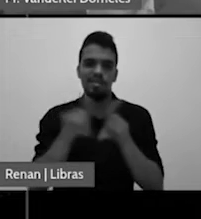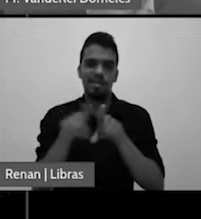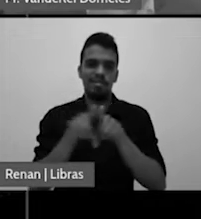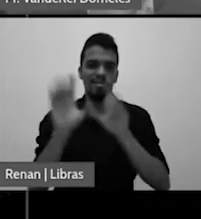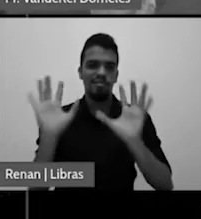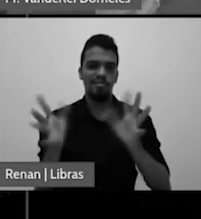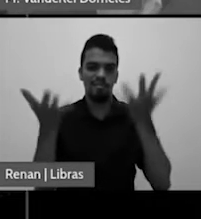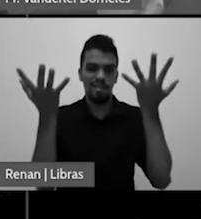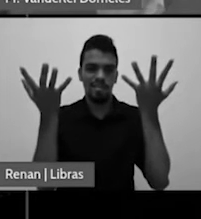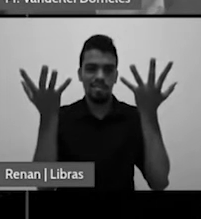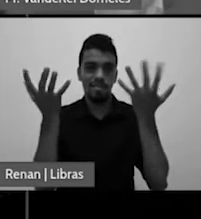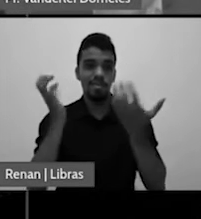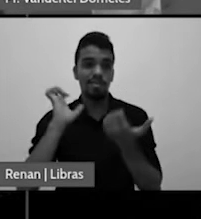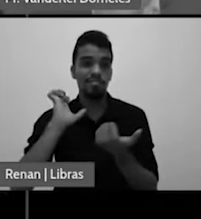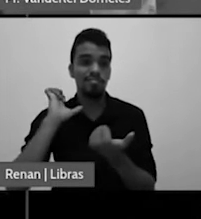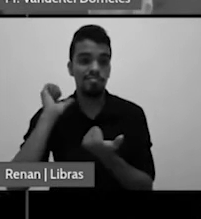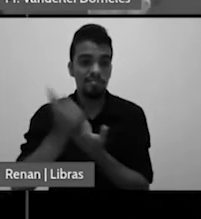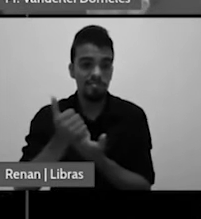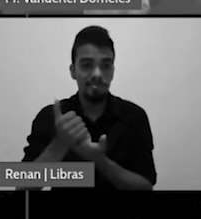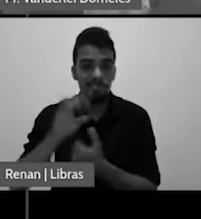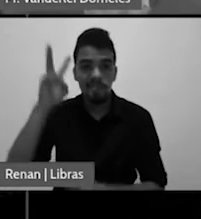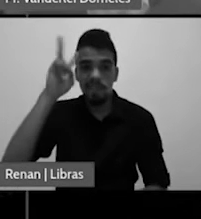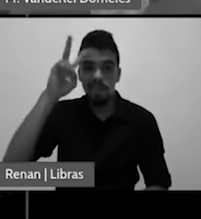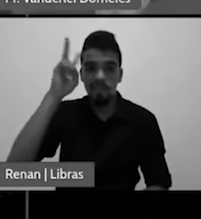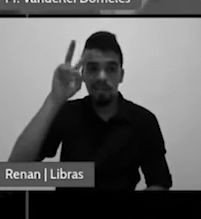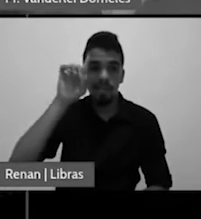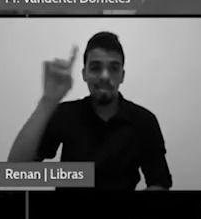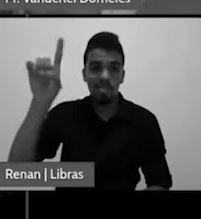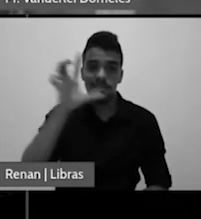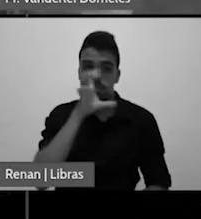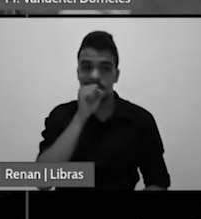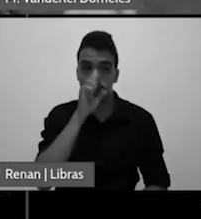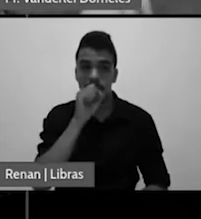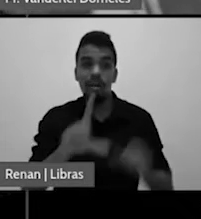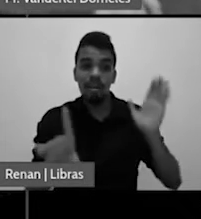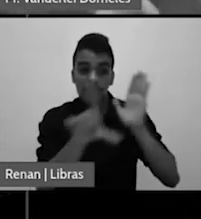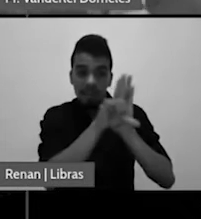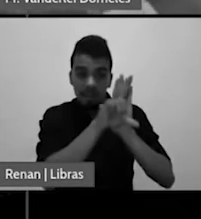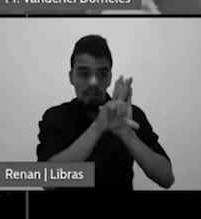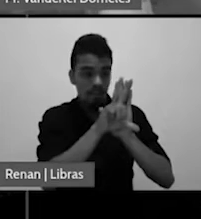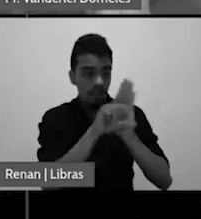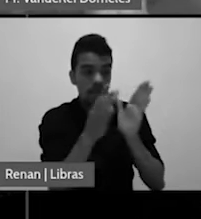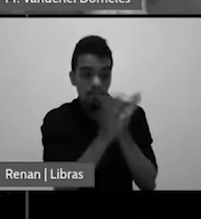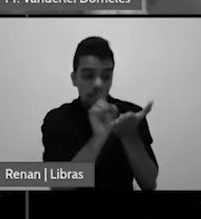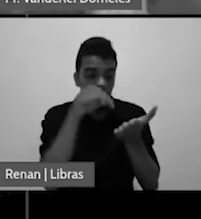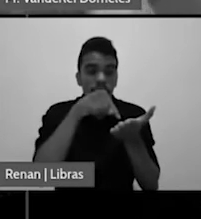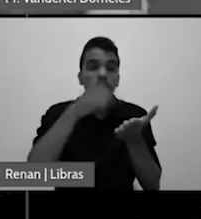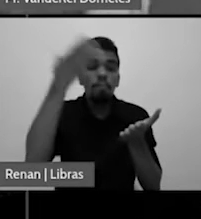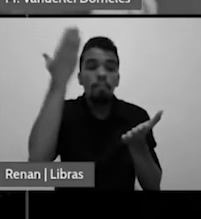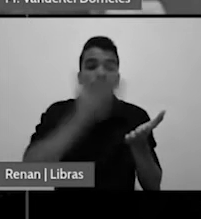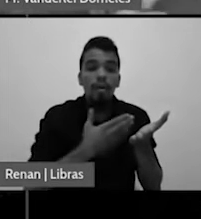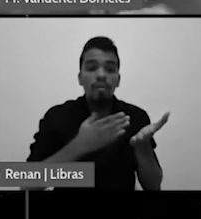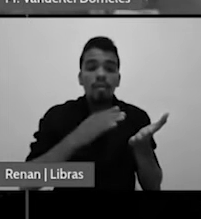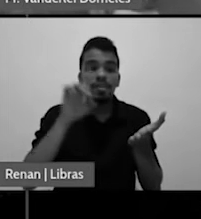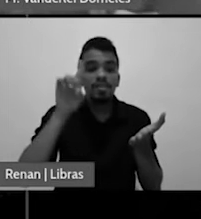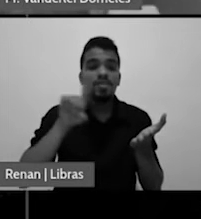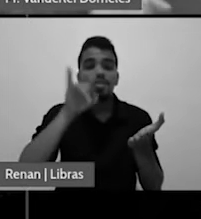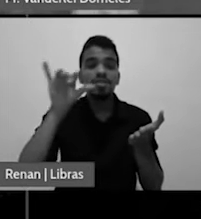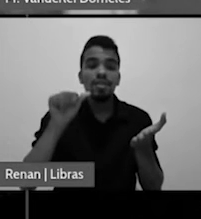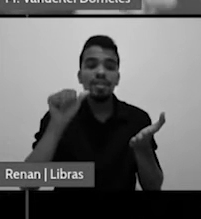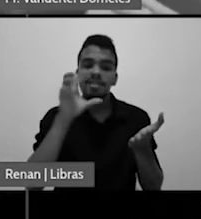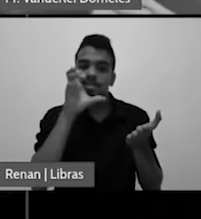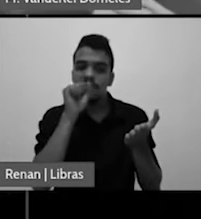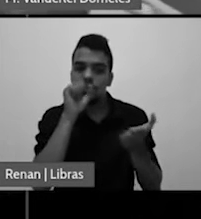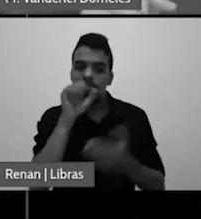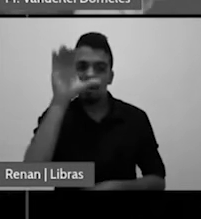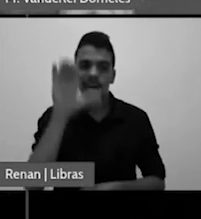sábado. Que é como está na palavra de Deus, na lei de Deus. Muito bem, então, o Egito se levantou contra o sábado,